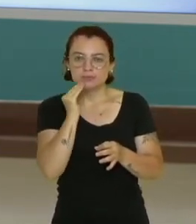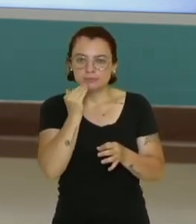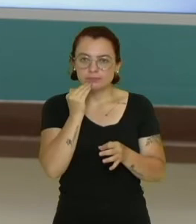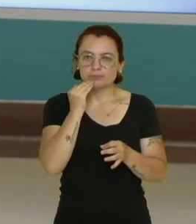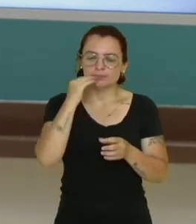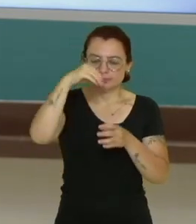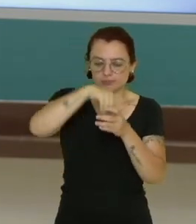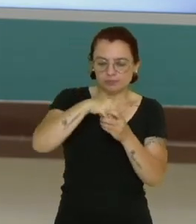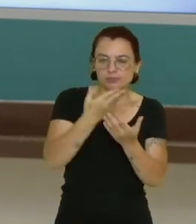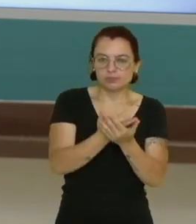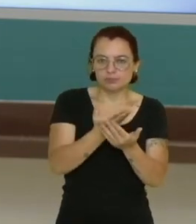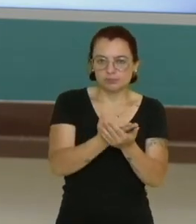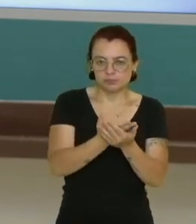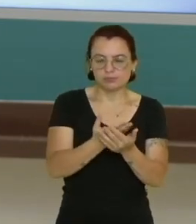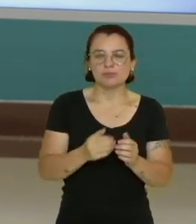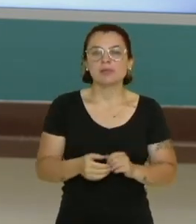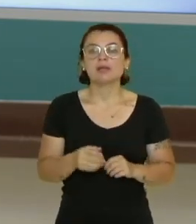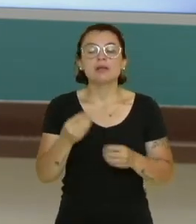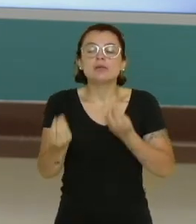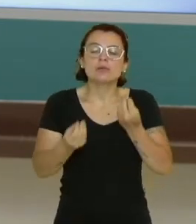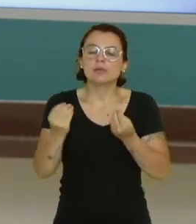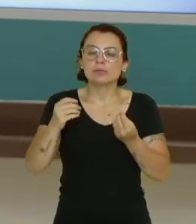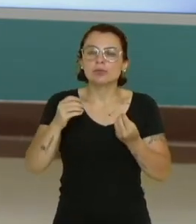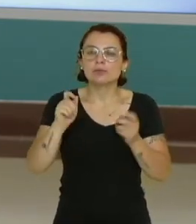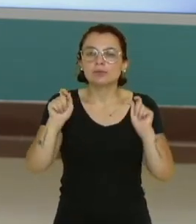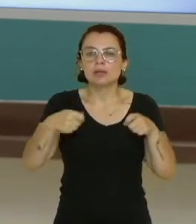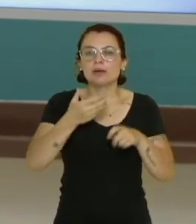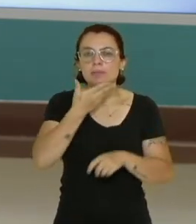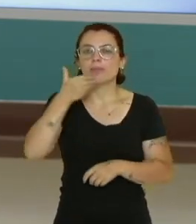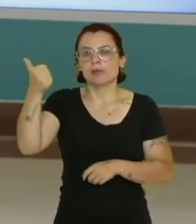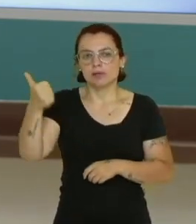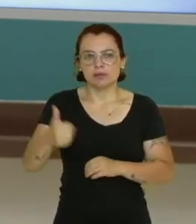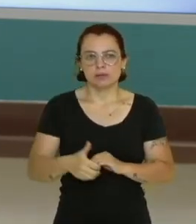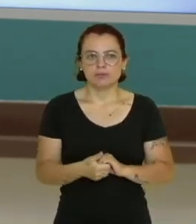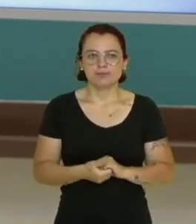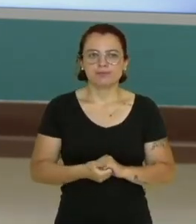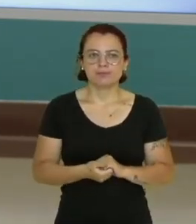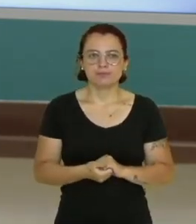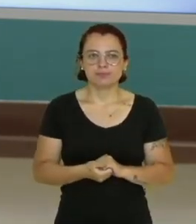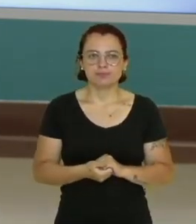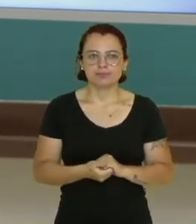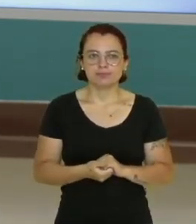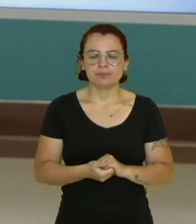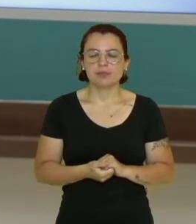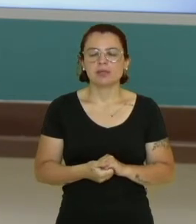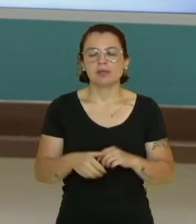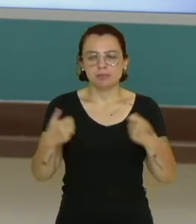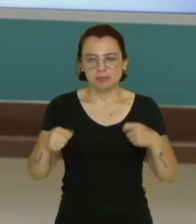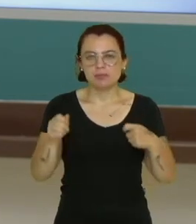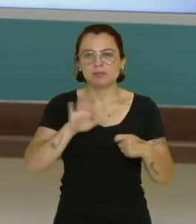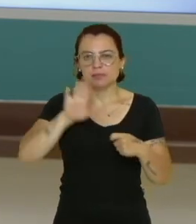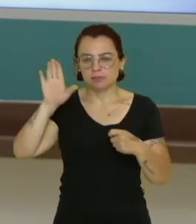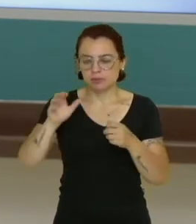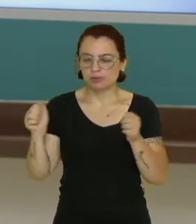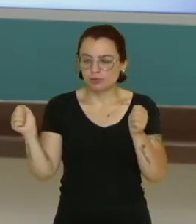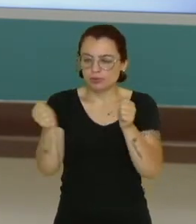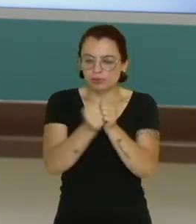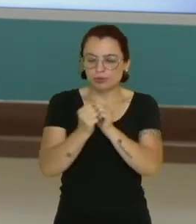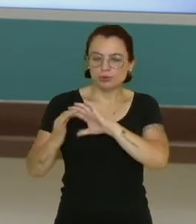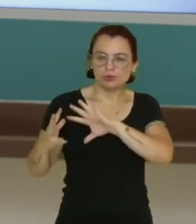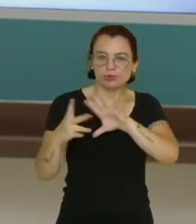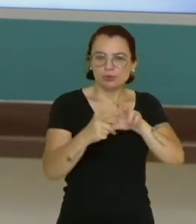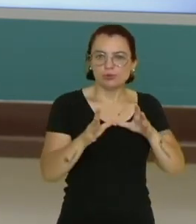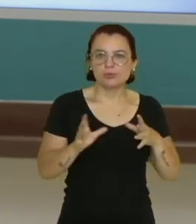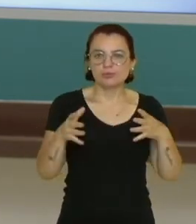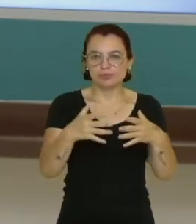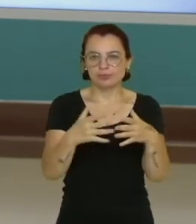colégio tem e como que pode superar, aceitando aí o protagonismo, a participação dos estudantes junto com toda a comunidade